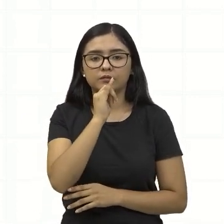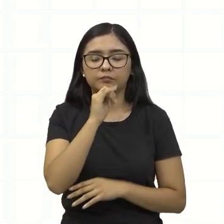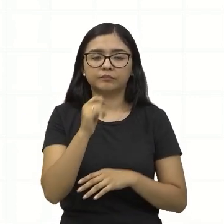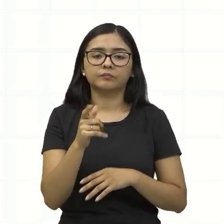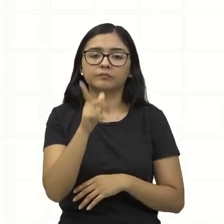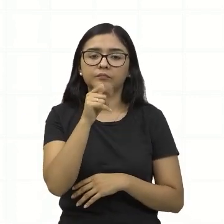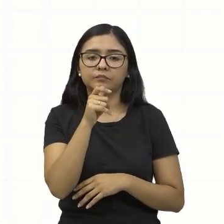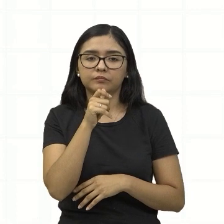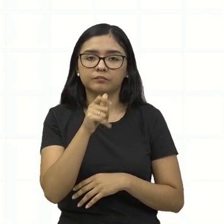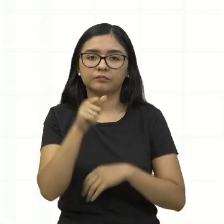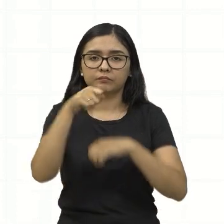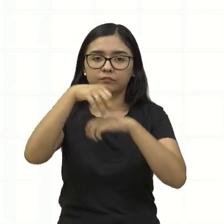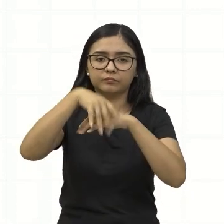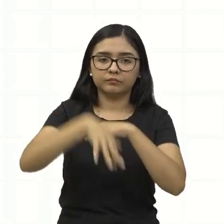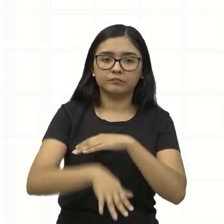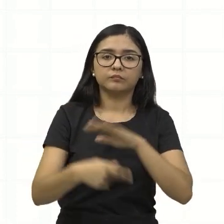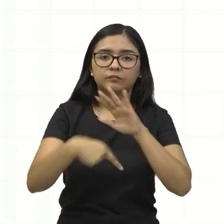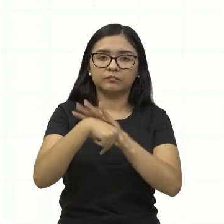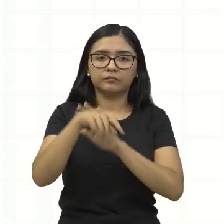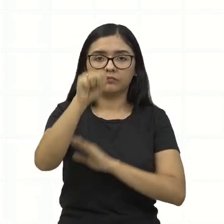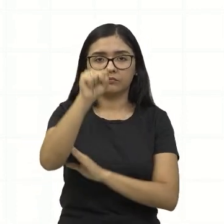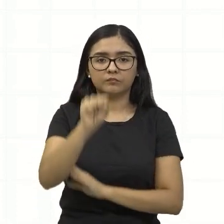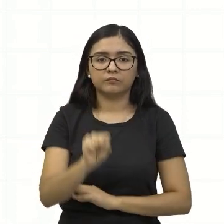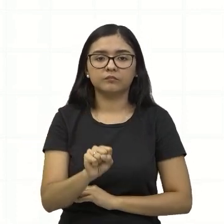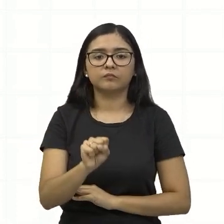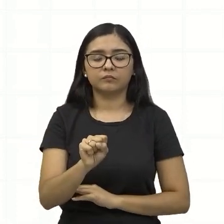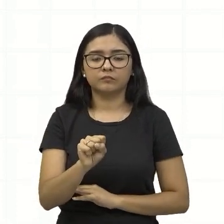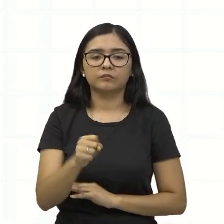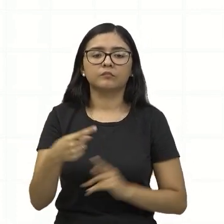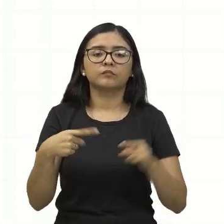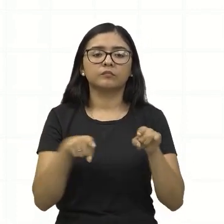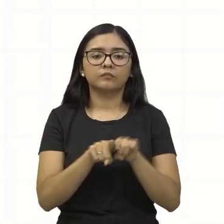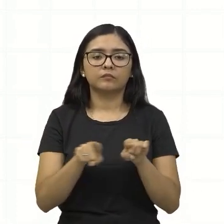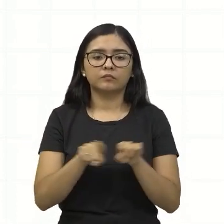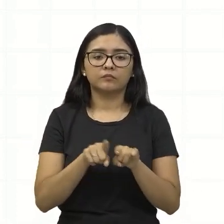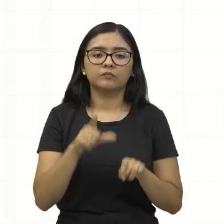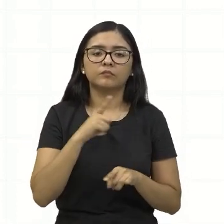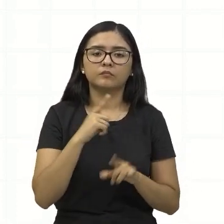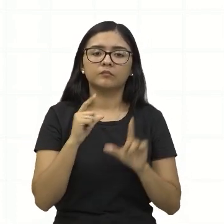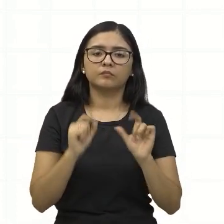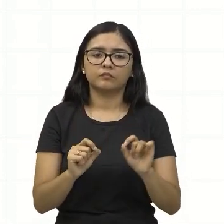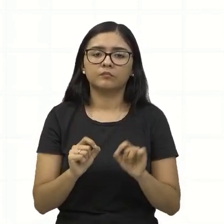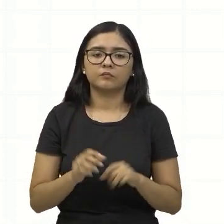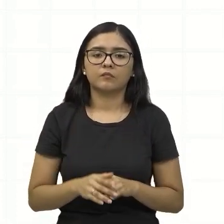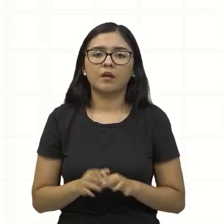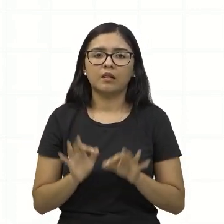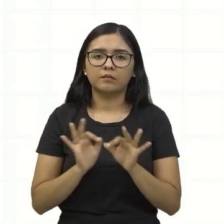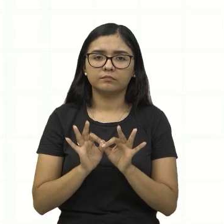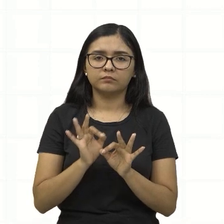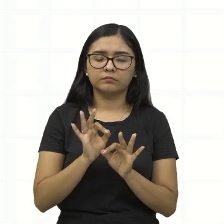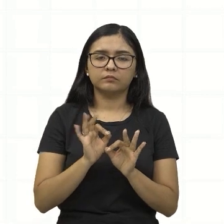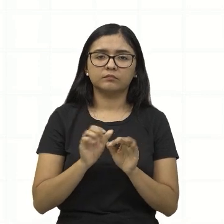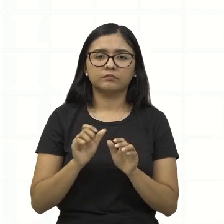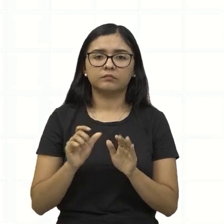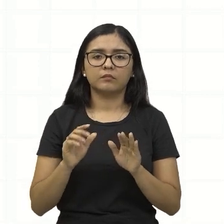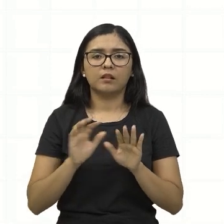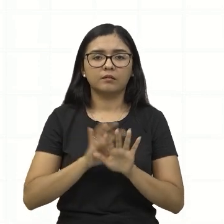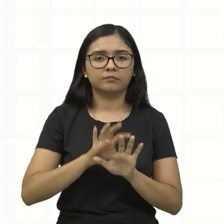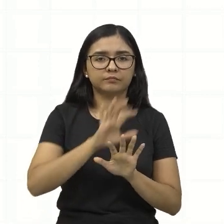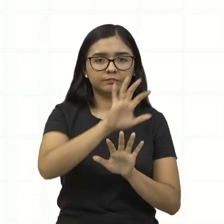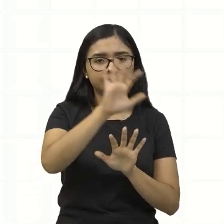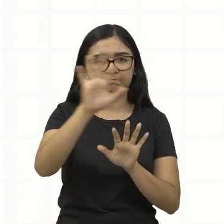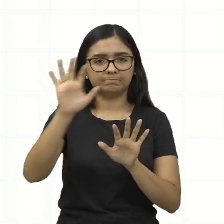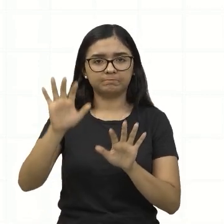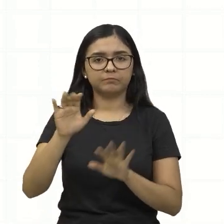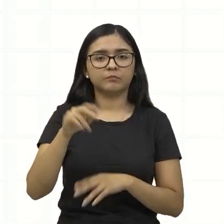hidrelétrica aqui do sul, né, de Itaipu. A gente vai ver que essa malha, ela vai percorrer de norte a sul do país.